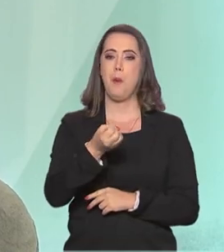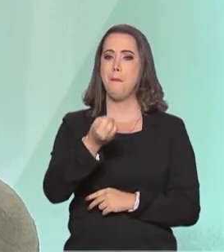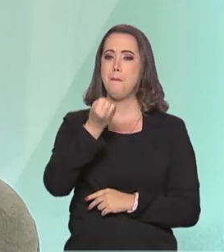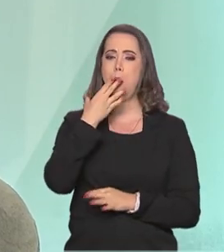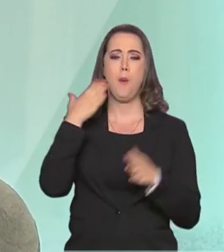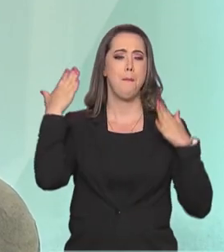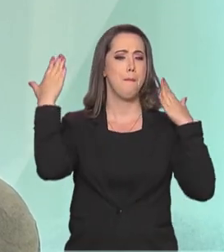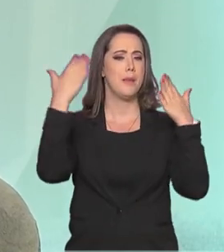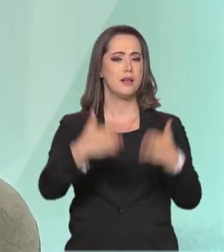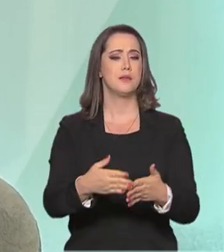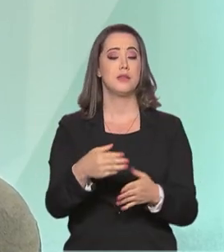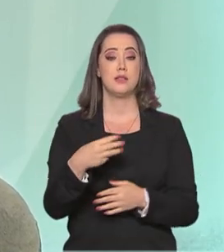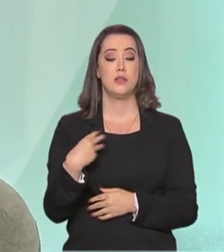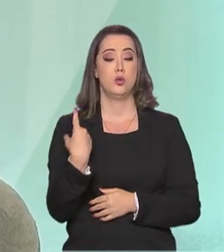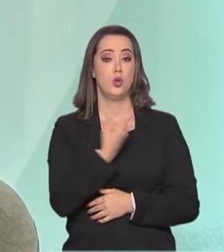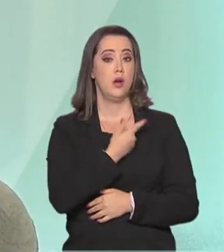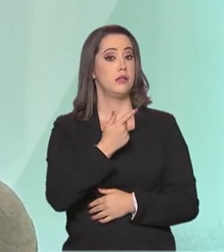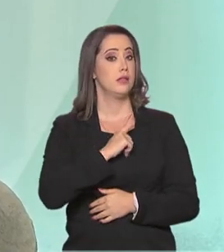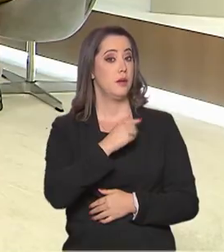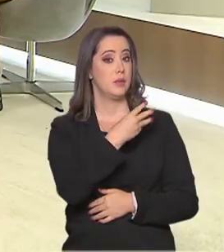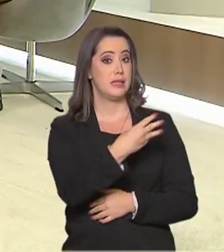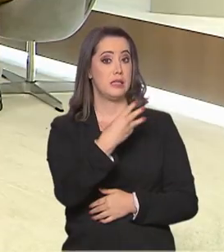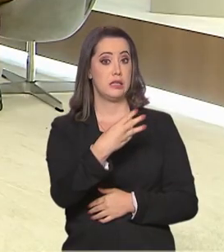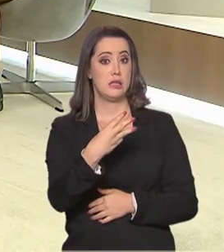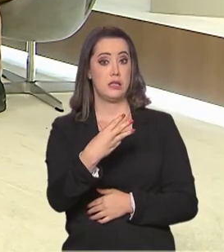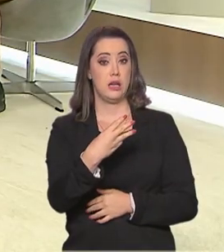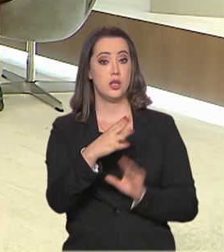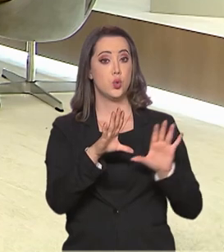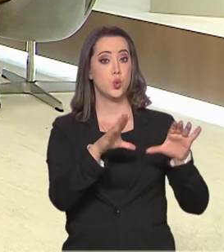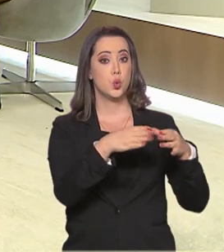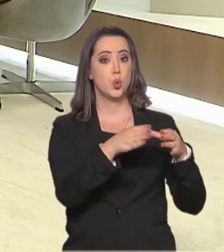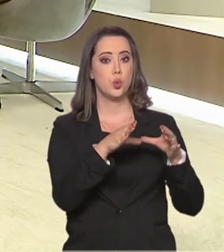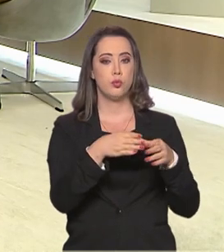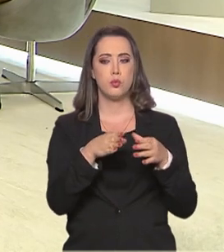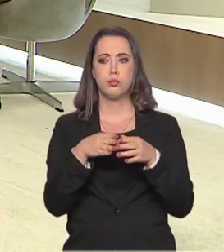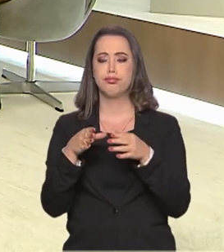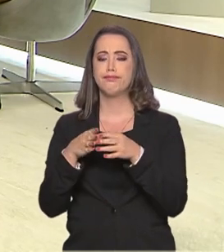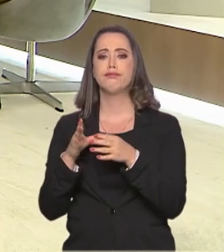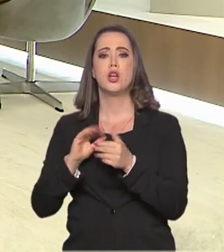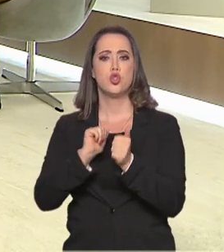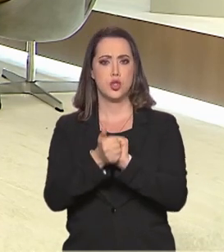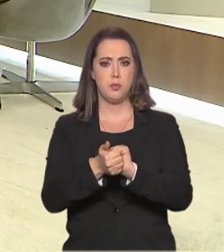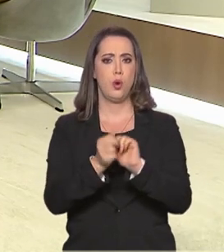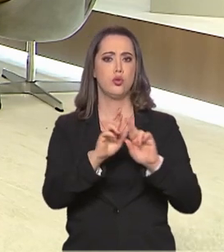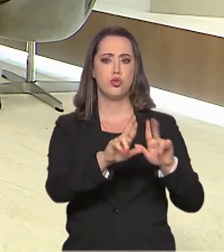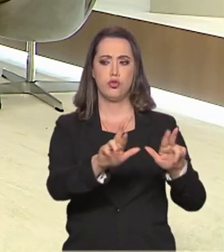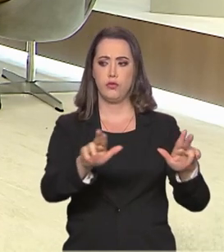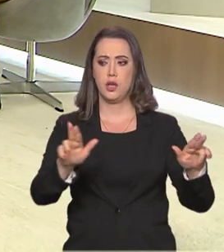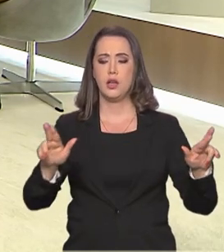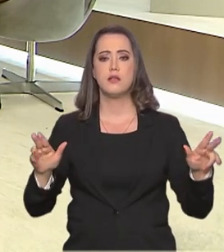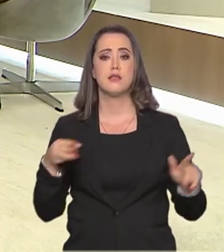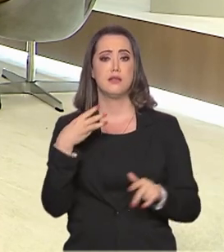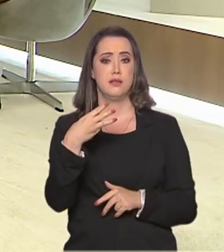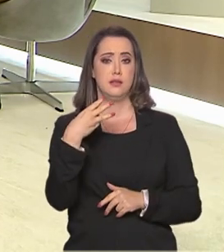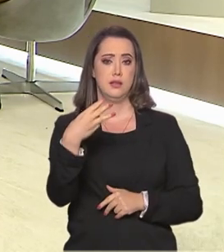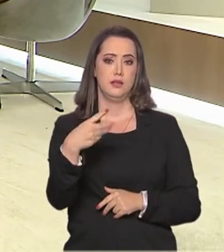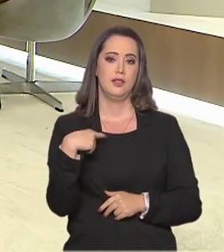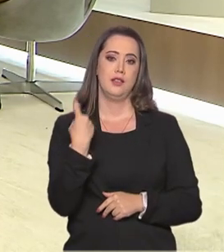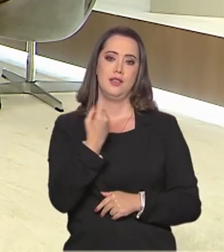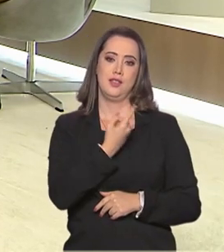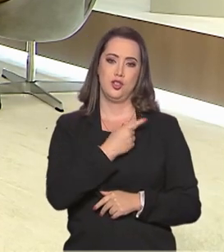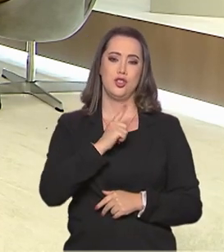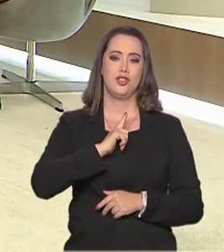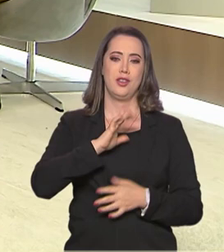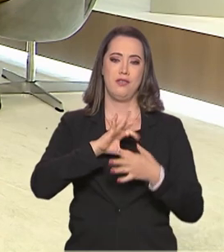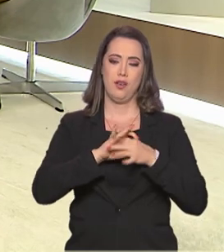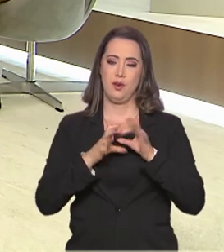33 modalidades. A gente tem uma representatividade muito boa, a gente vem de um período pós-Olimpíada em nossa